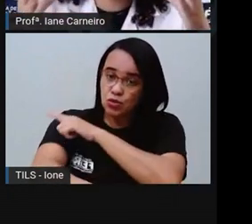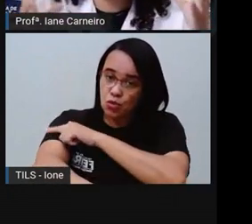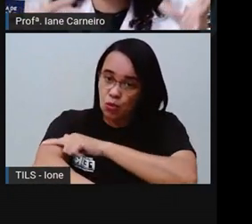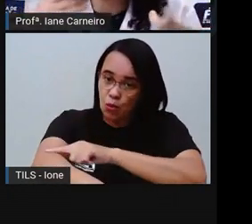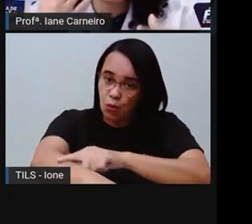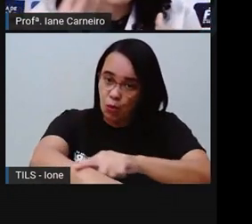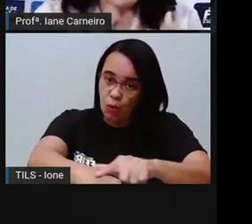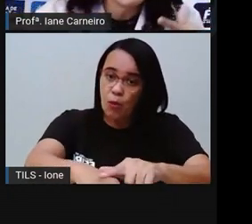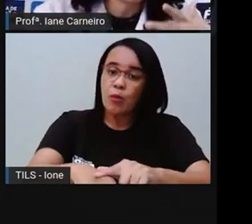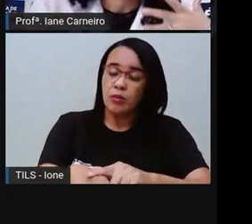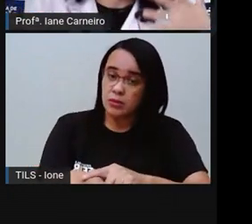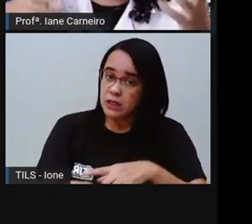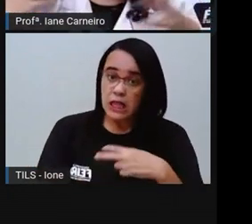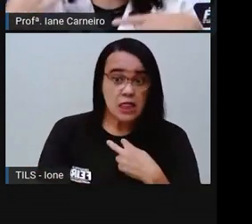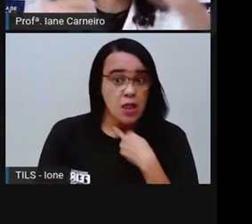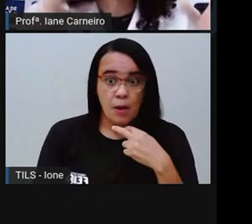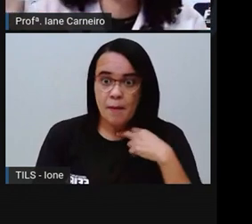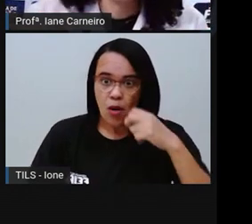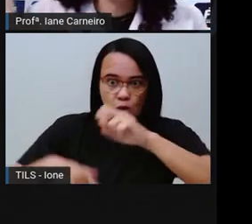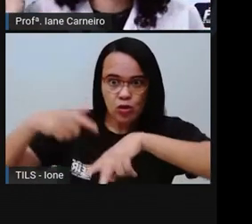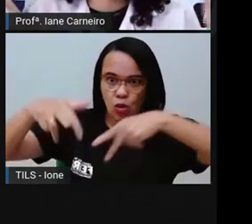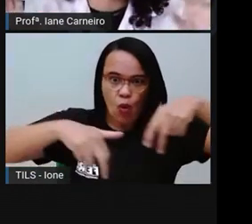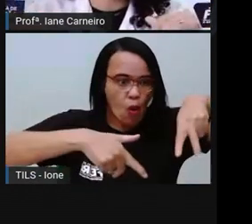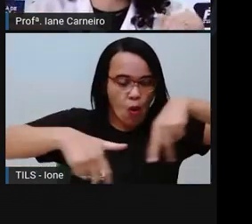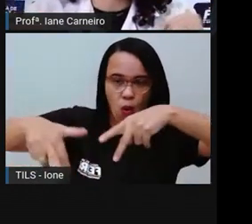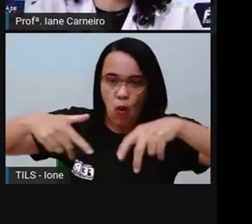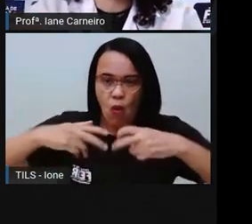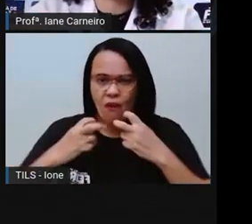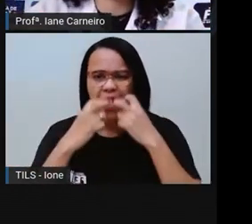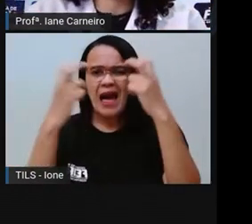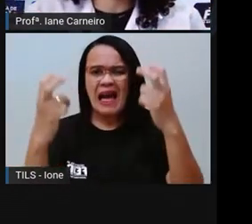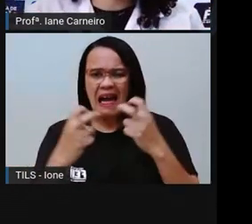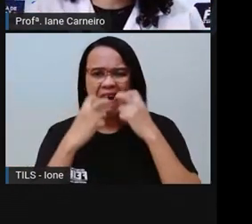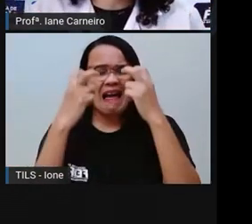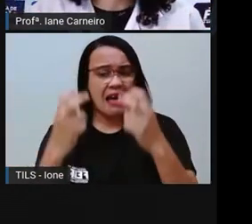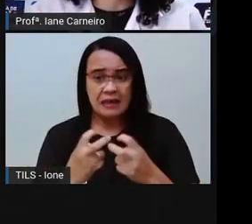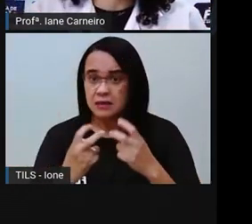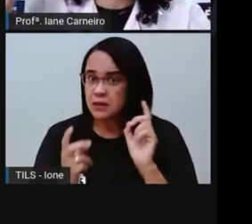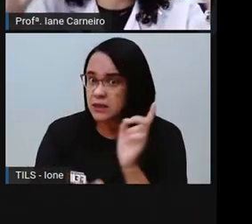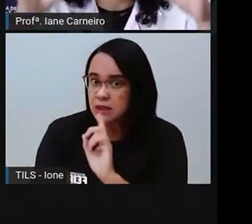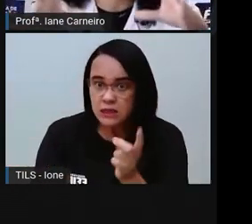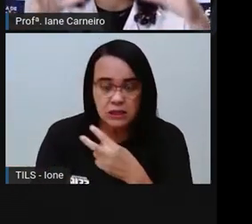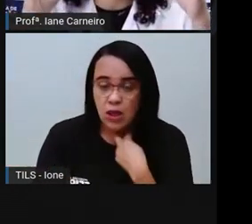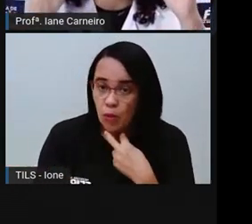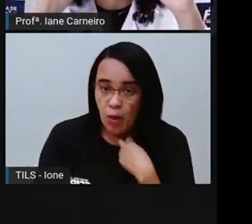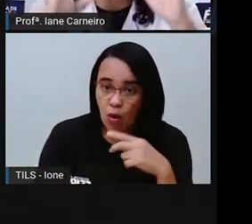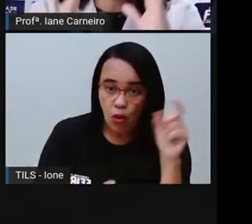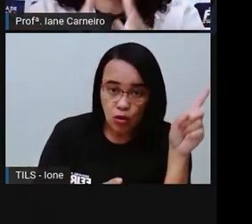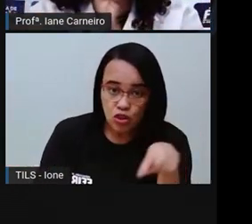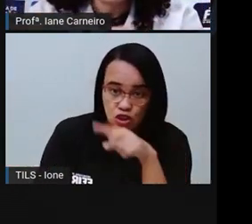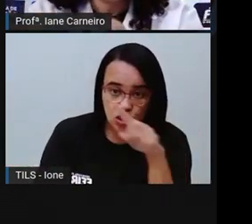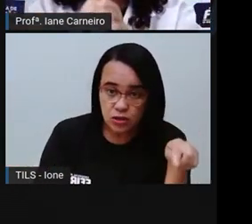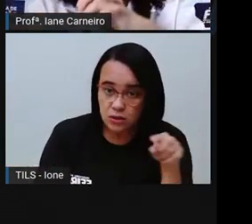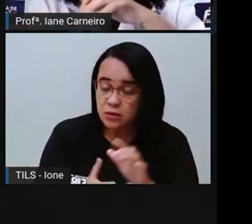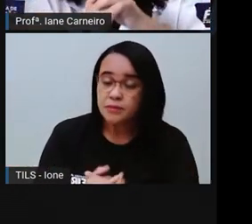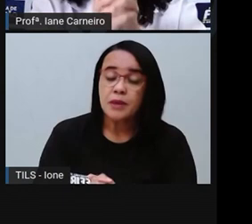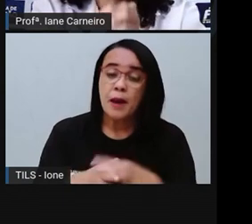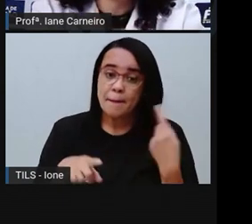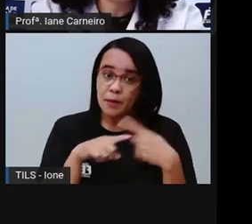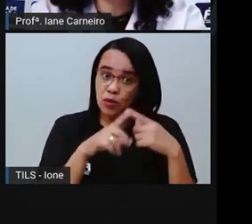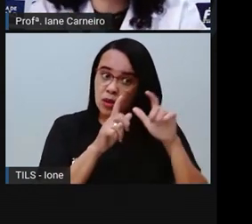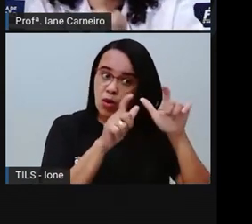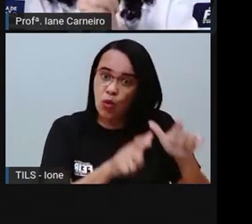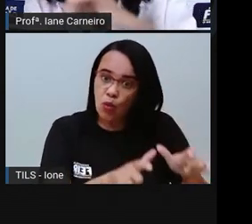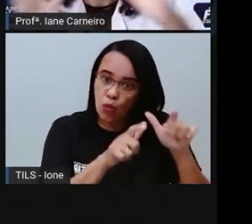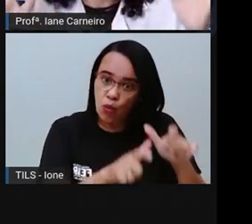Não pode correr, ficar gritando pelo ambiente da igreja. É o ambiente que as pessoas vão, ó, para ficar